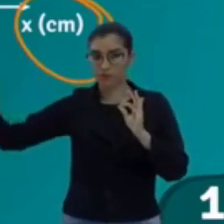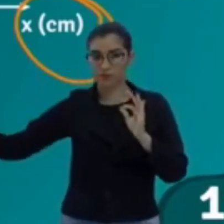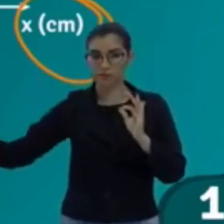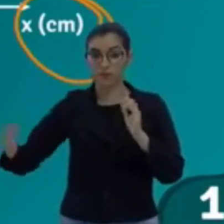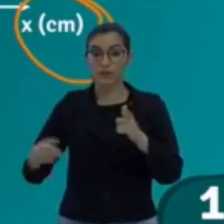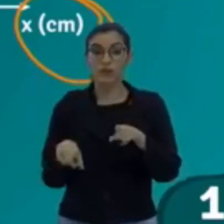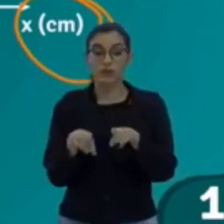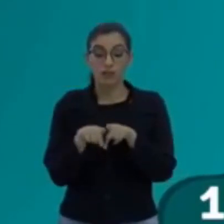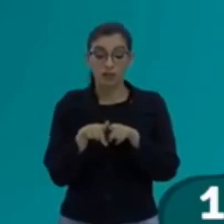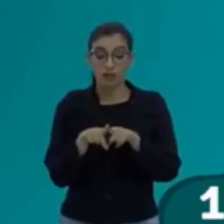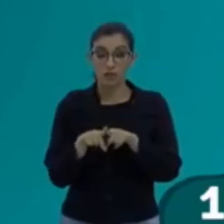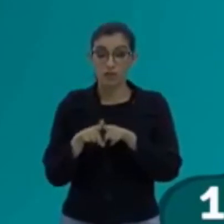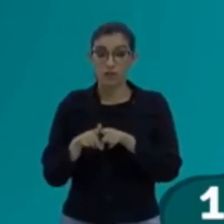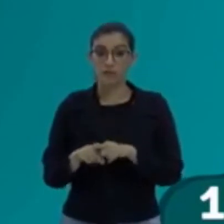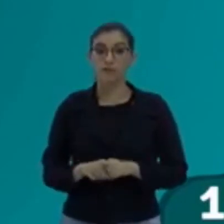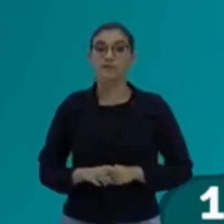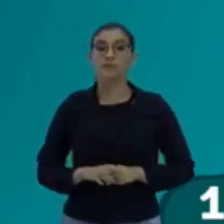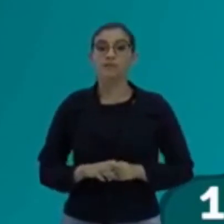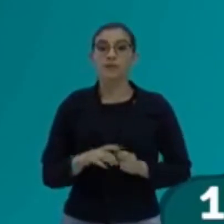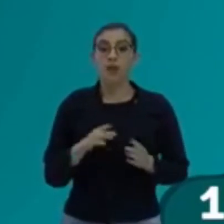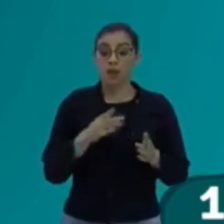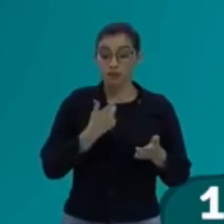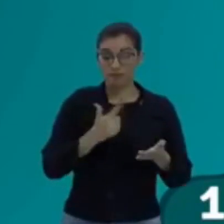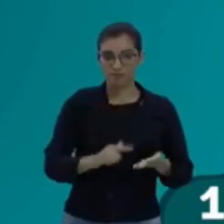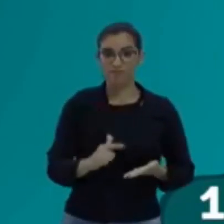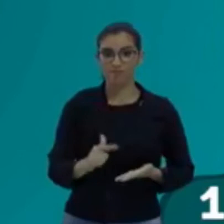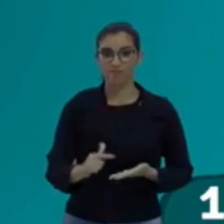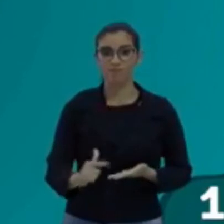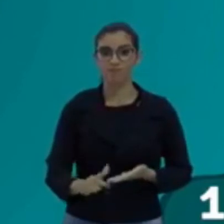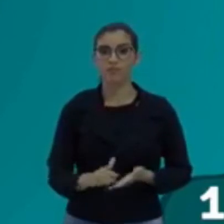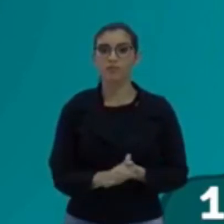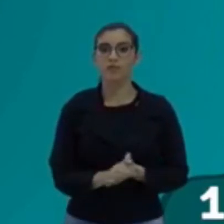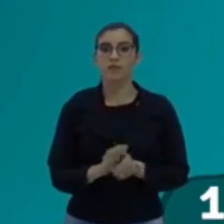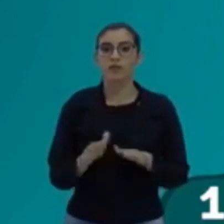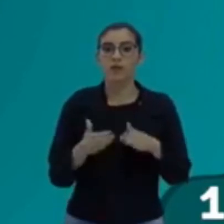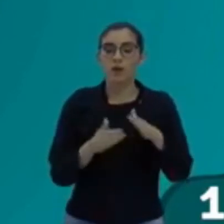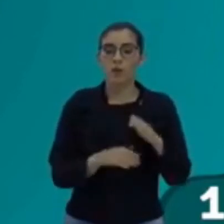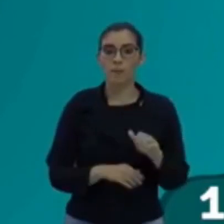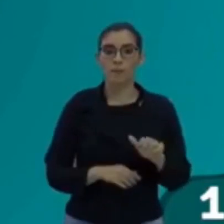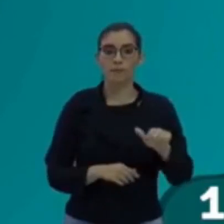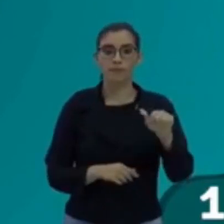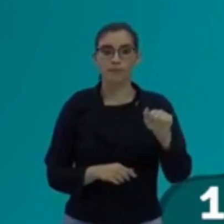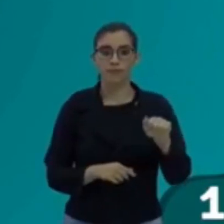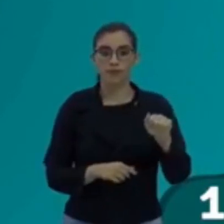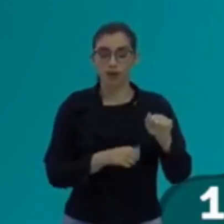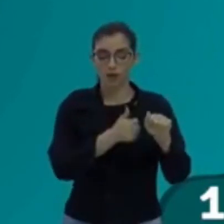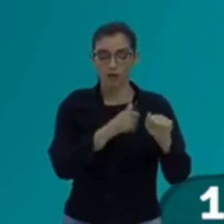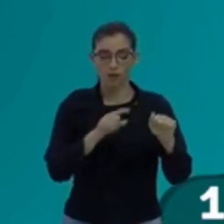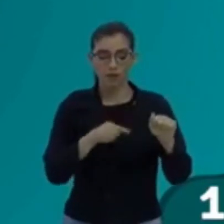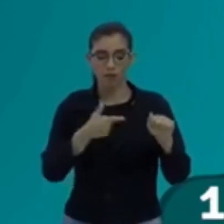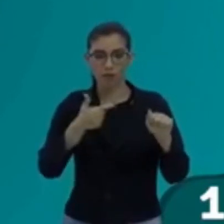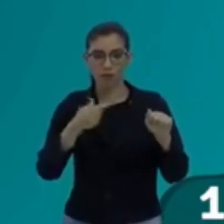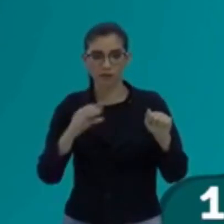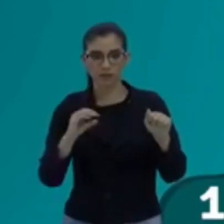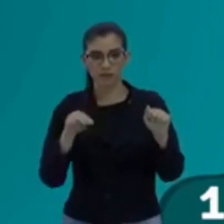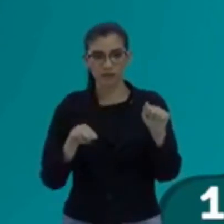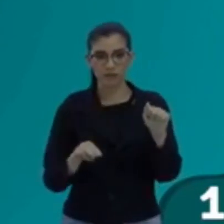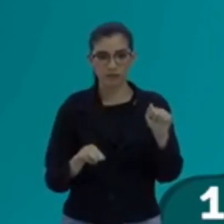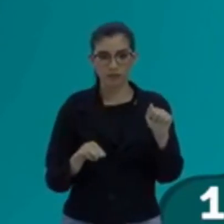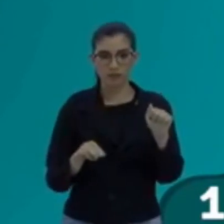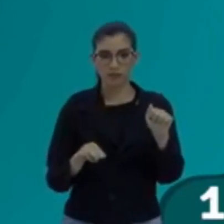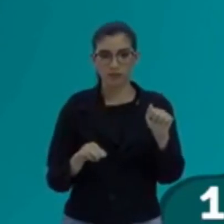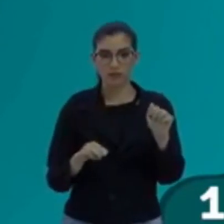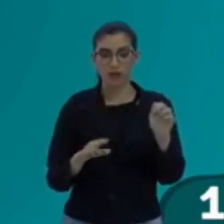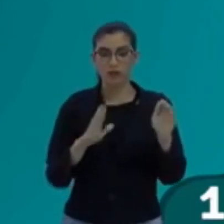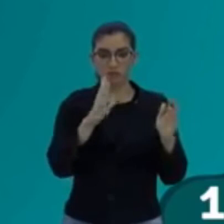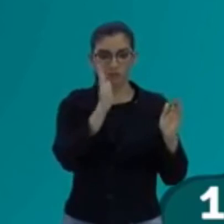frequência. Venho para cá. Pá! Vou lá. Amplitude. Um vírgula dois centímetros. Ficou só dois. Foi